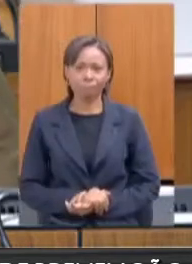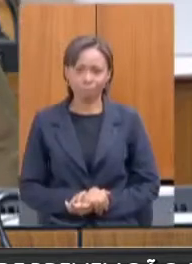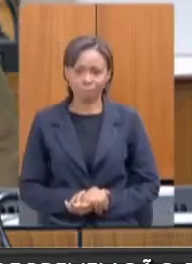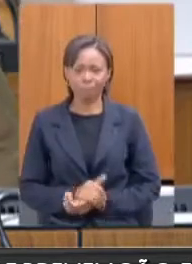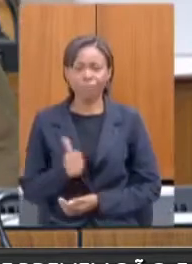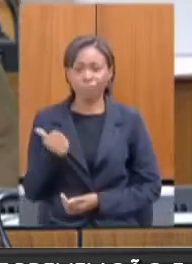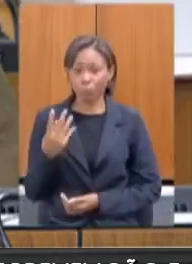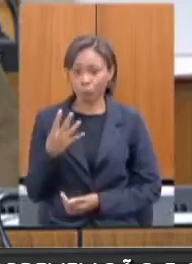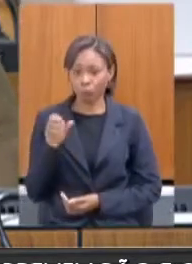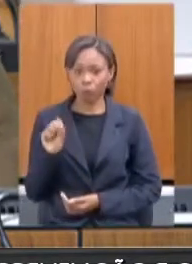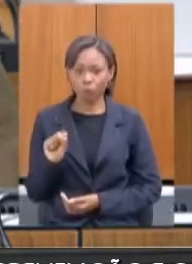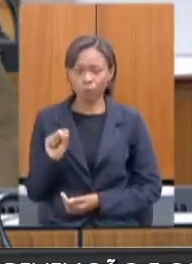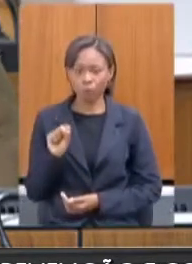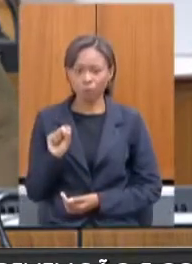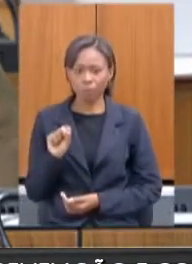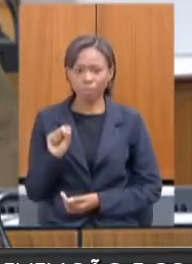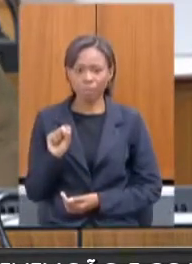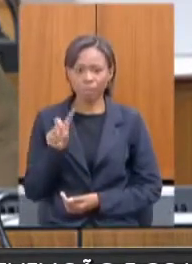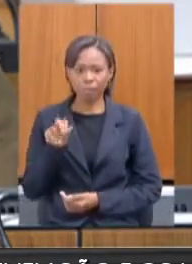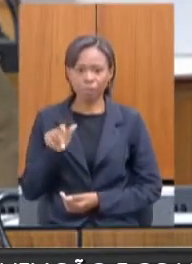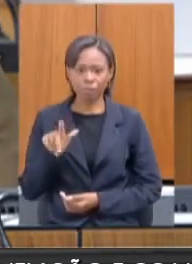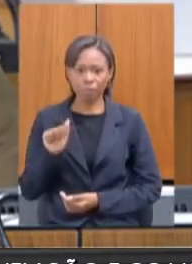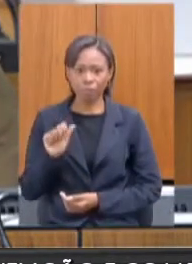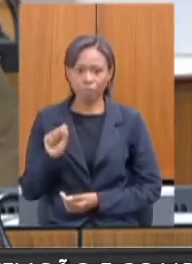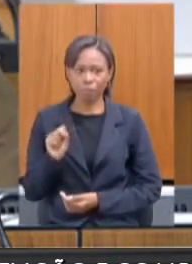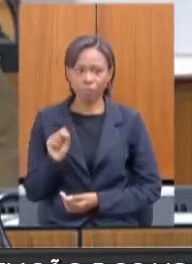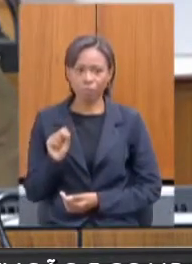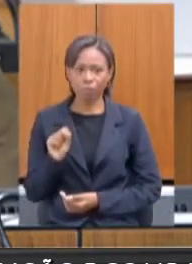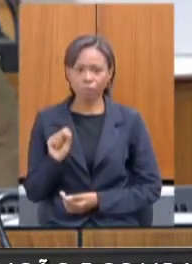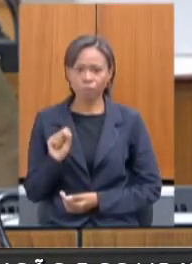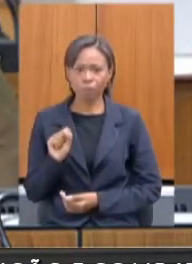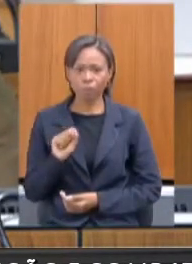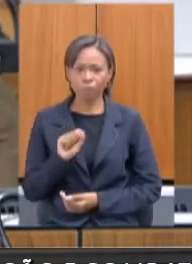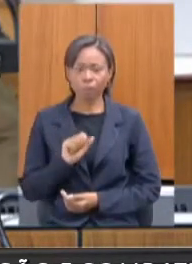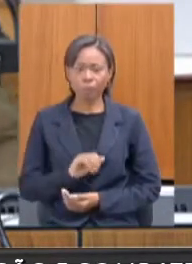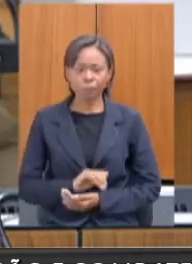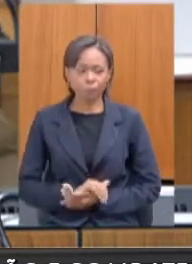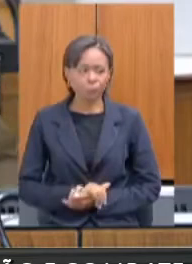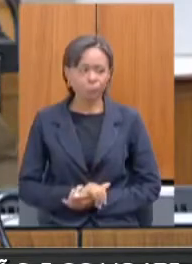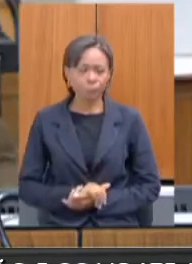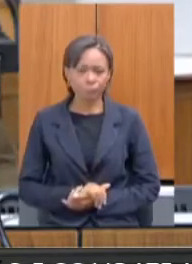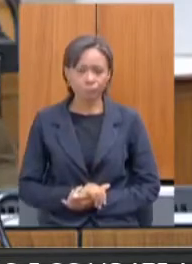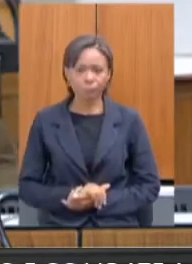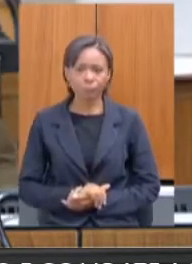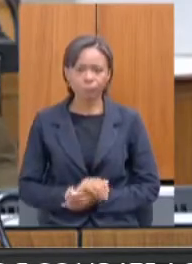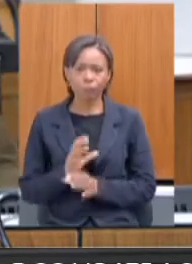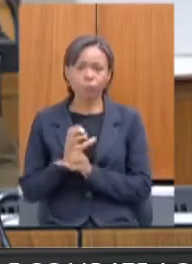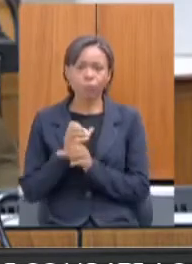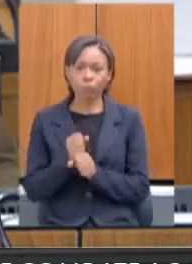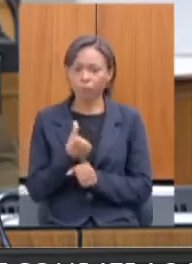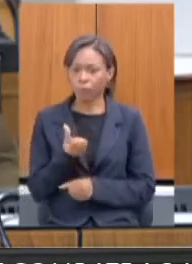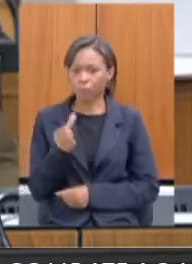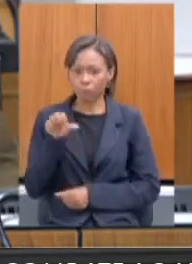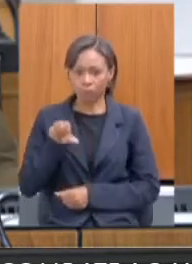2021 para 2023 em 440 turmas, num total de 69